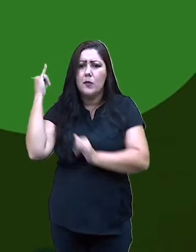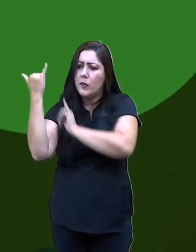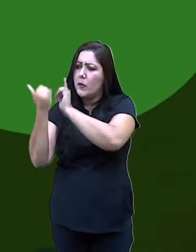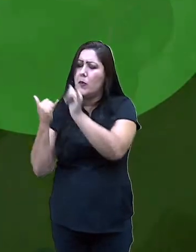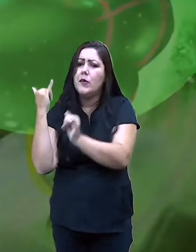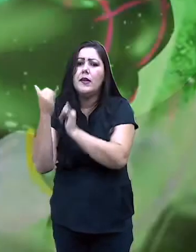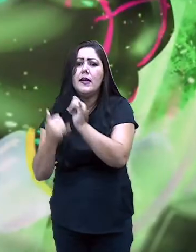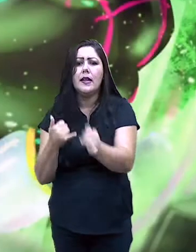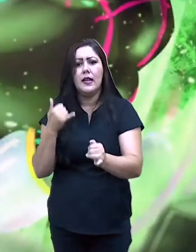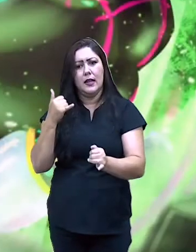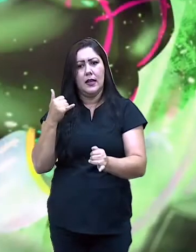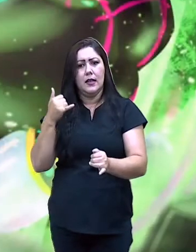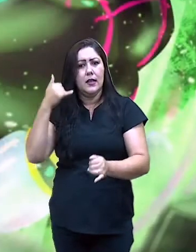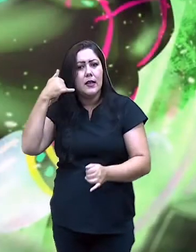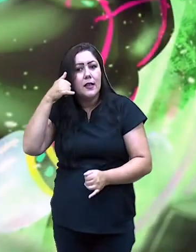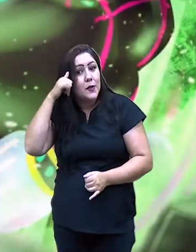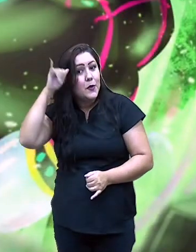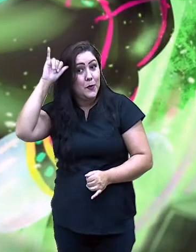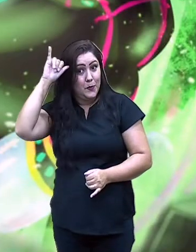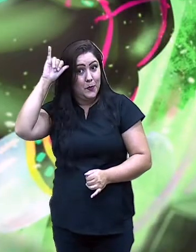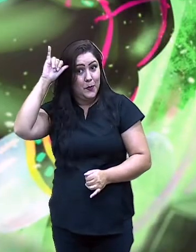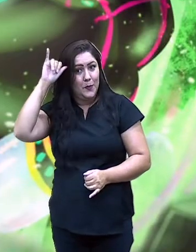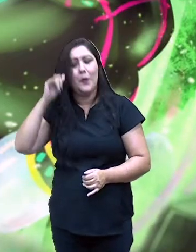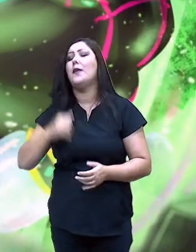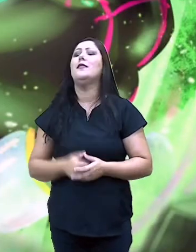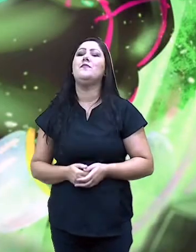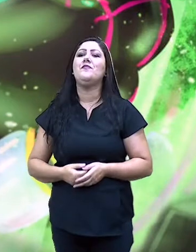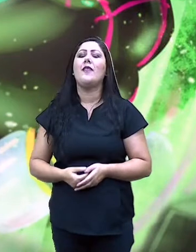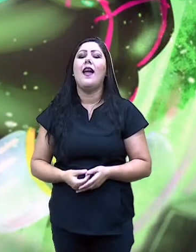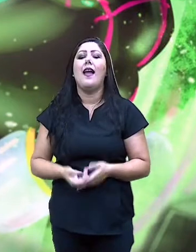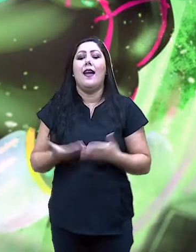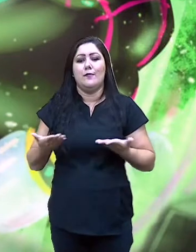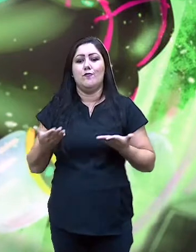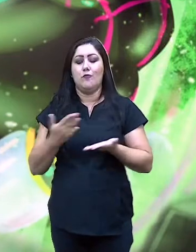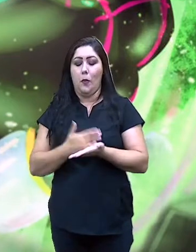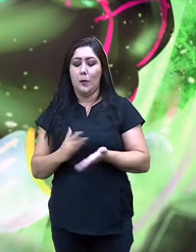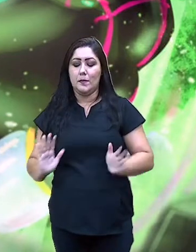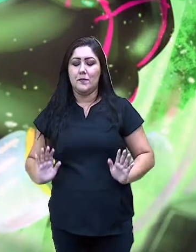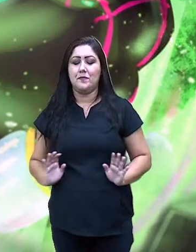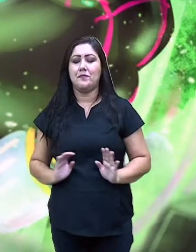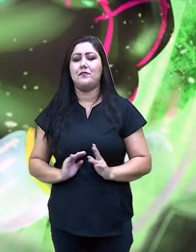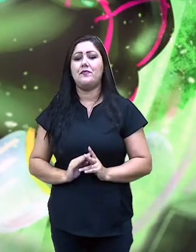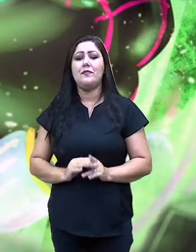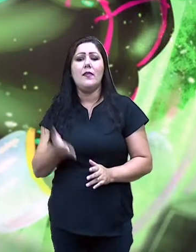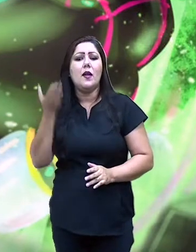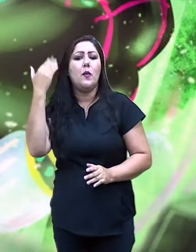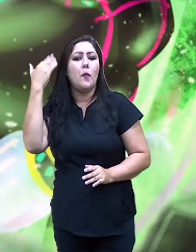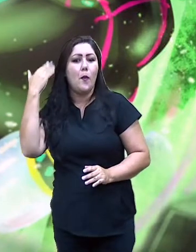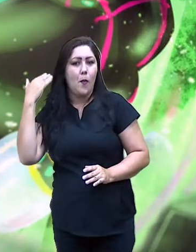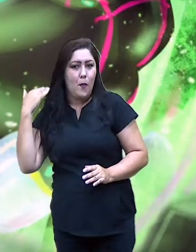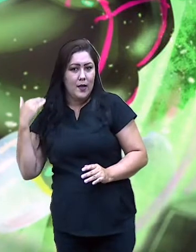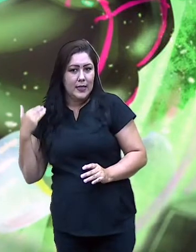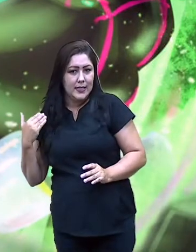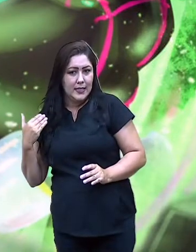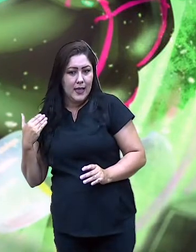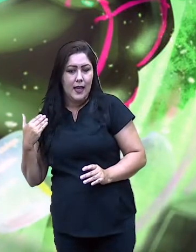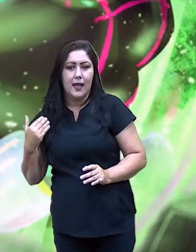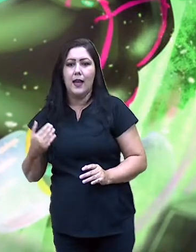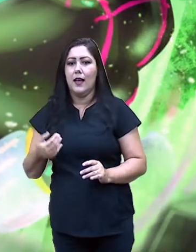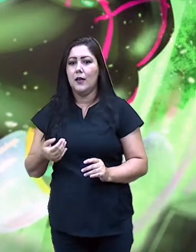história. Conta-se que muito antigamente, um fazendeiro muito rico,